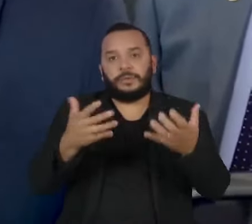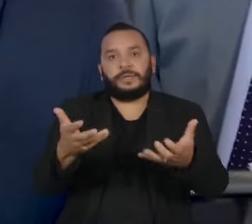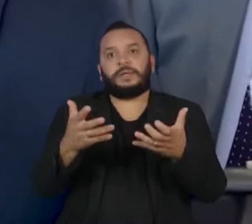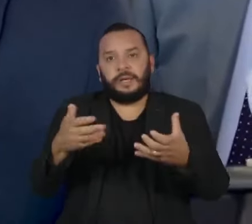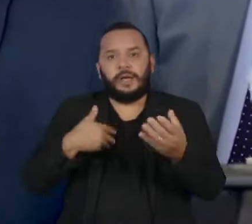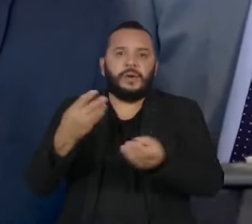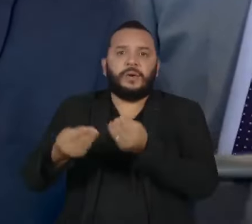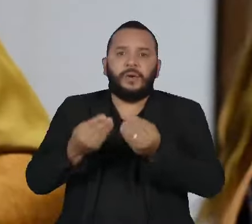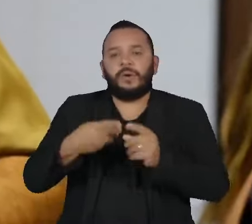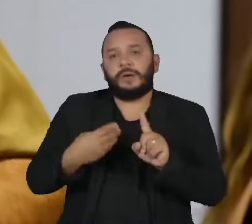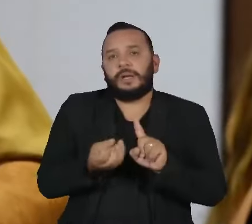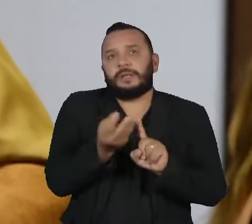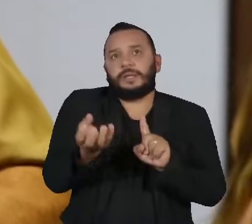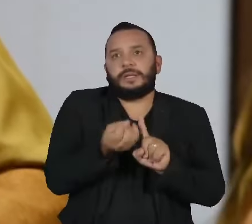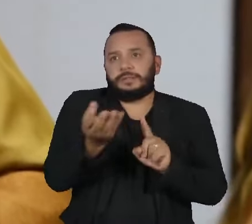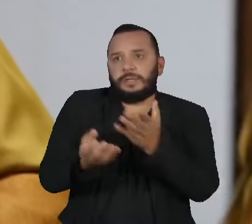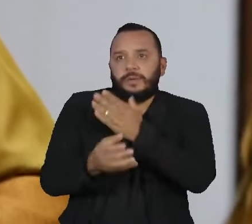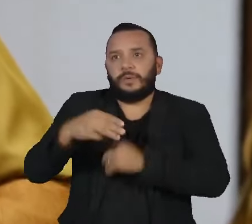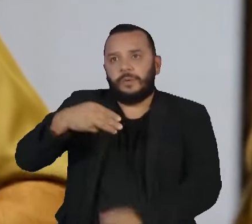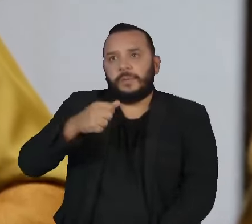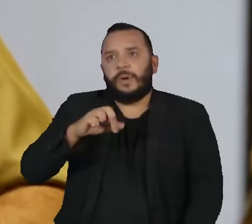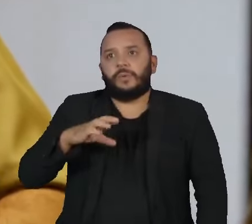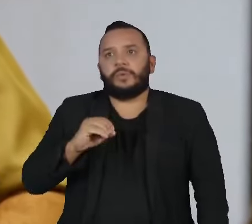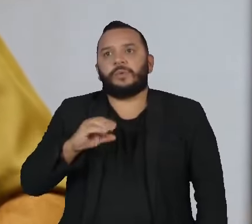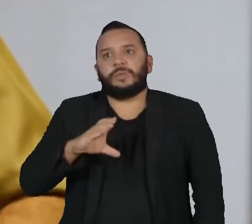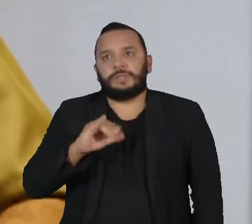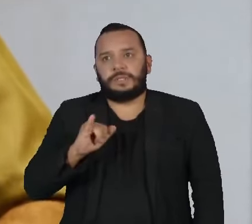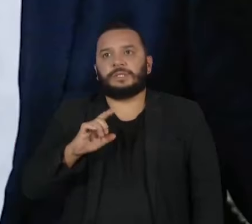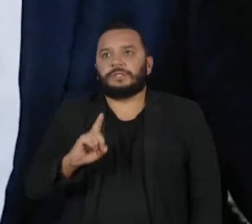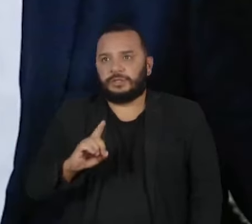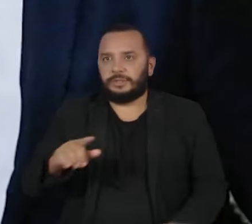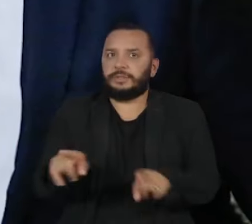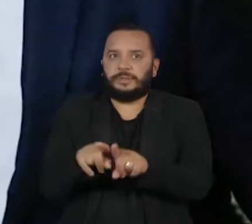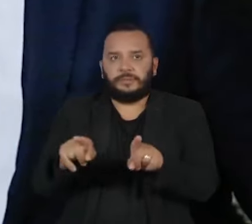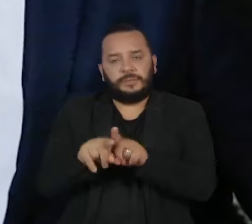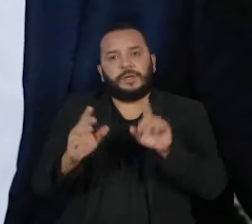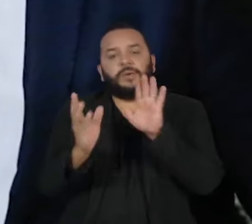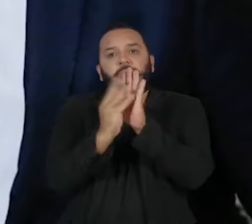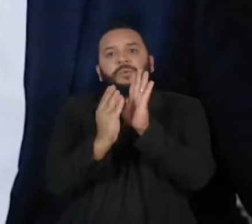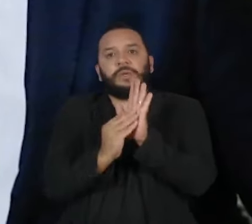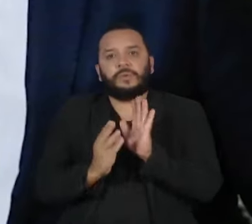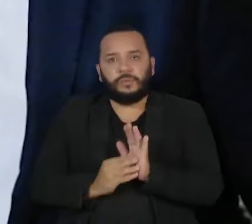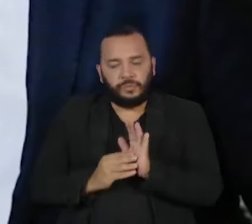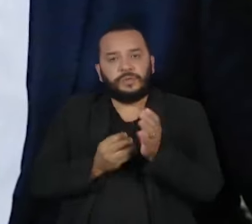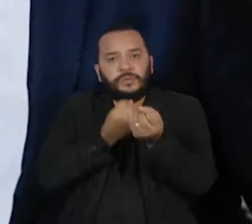íntegra da delação do ex-ajudante de ordens, Mauro Cid, e o conteúdo de mensagens de celular.